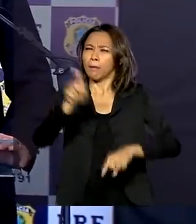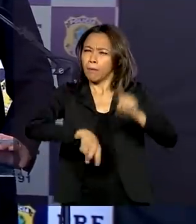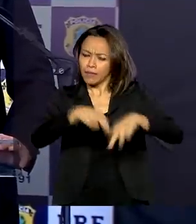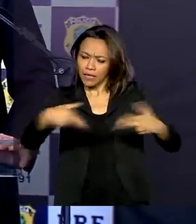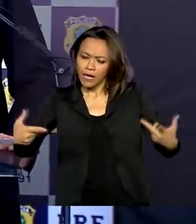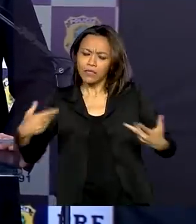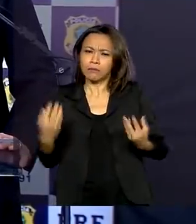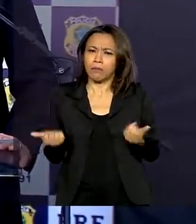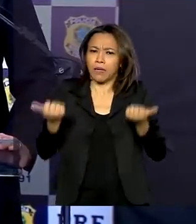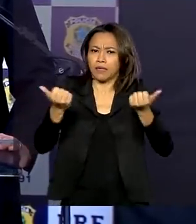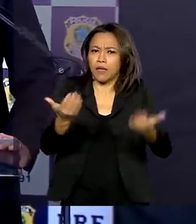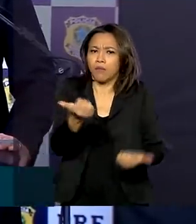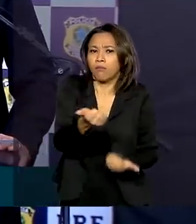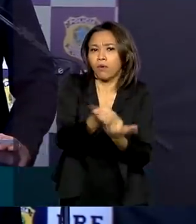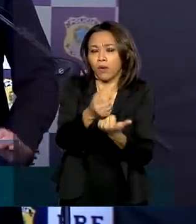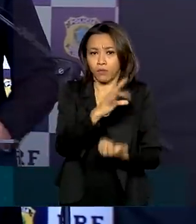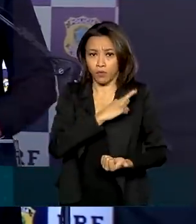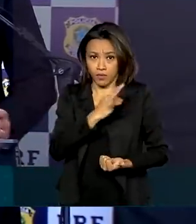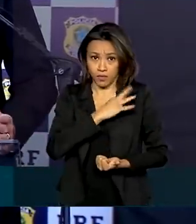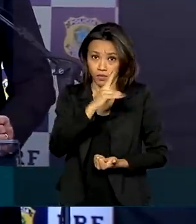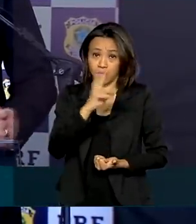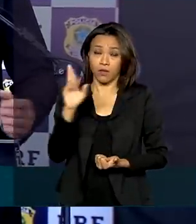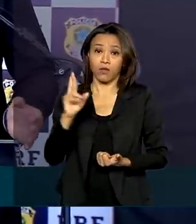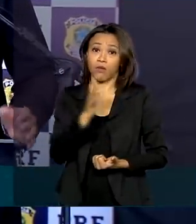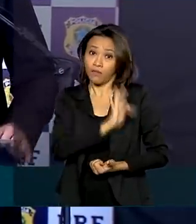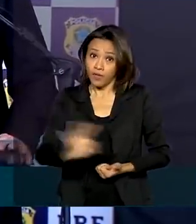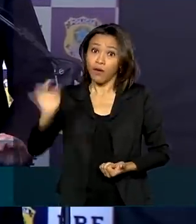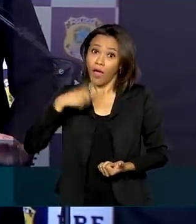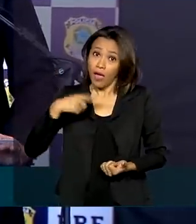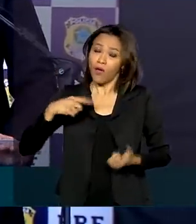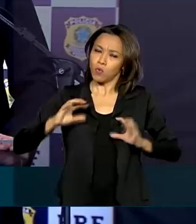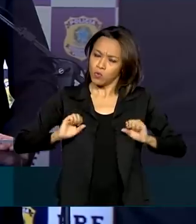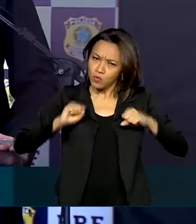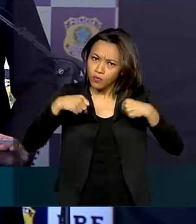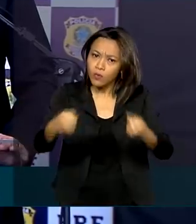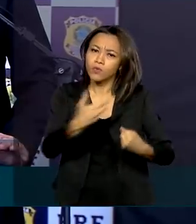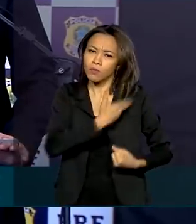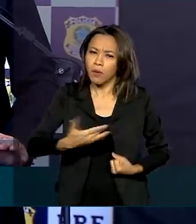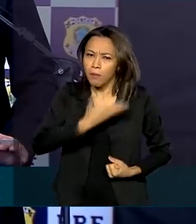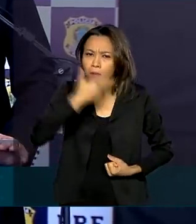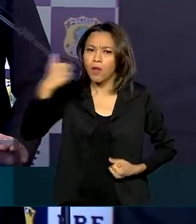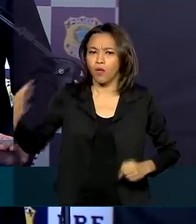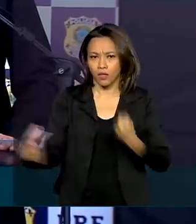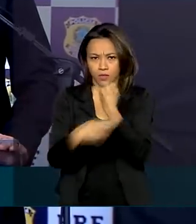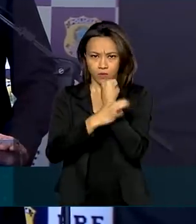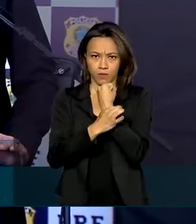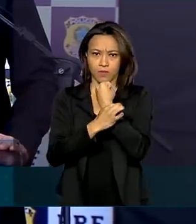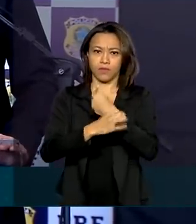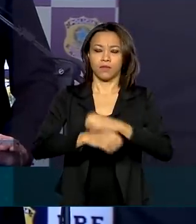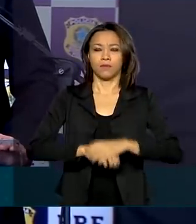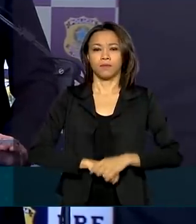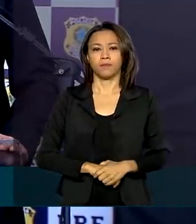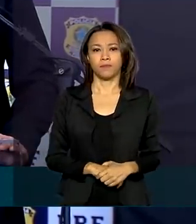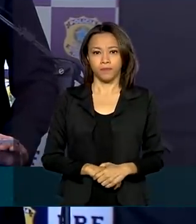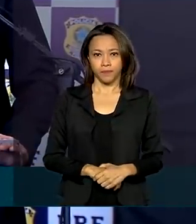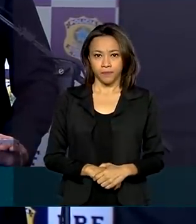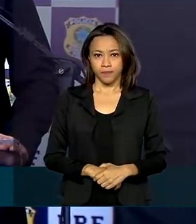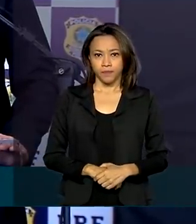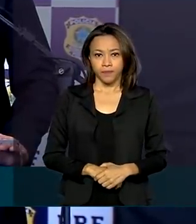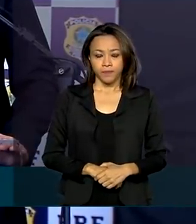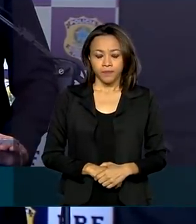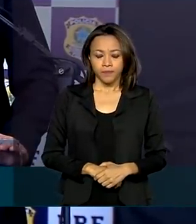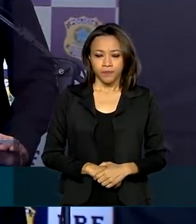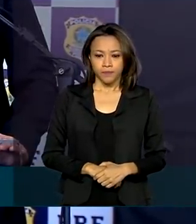Rodoviária Federal mostra o empenho do governo em melhorar a segurança pública. Isso é sangue novo na PRF,